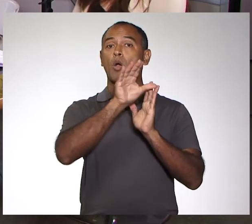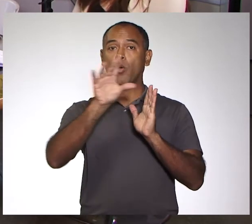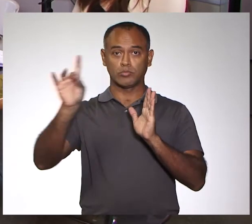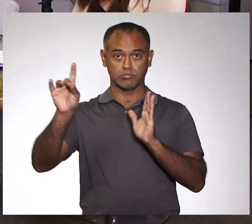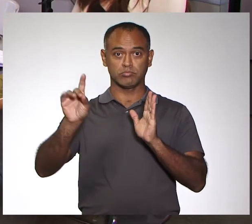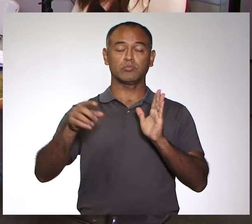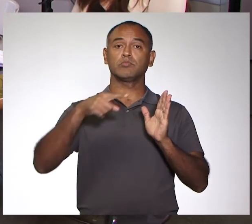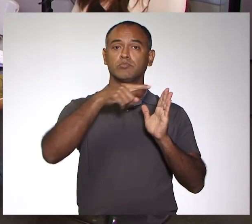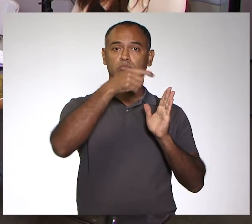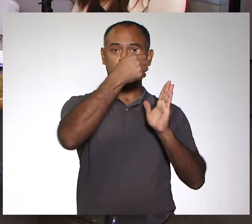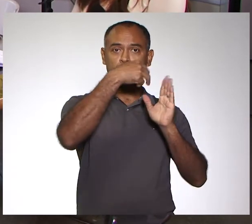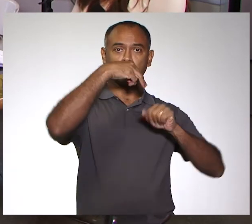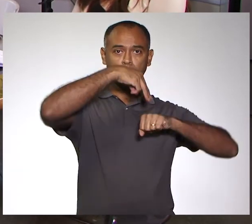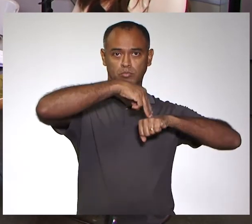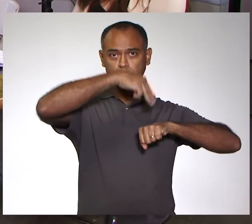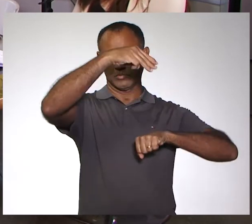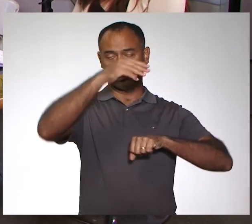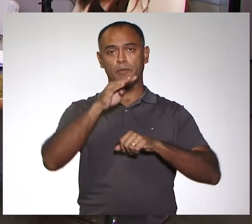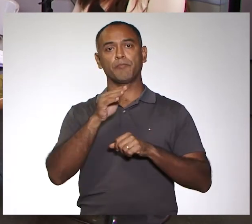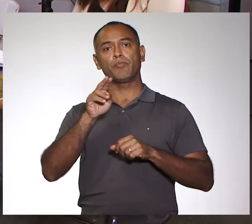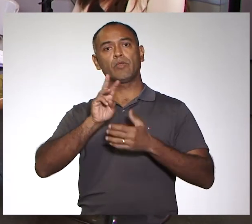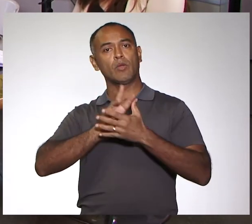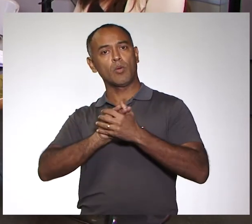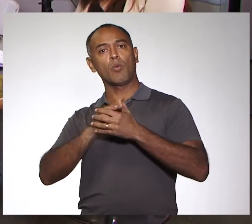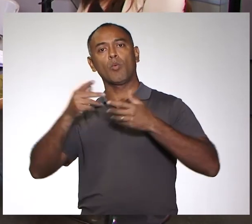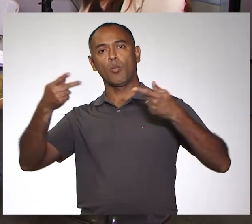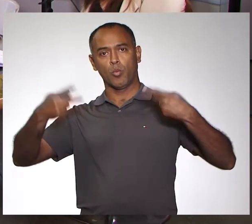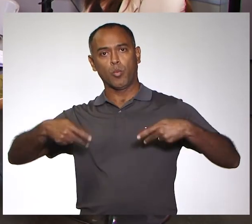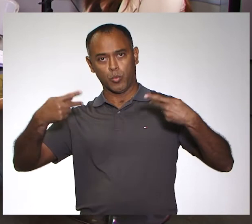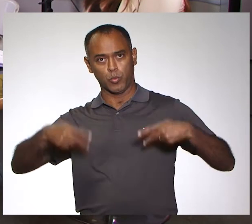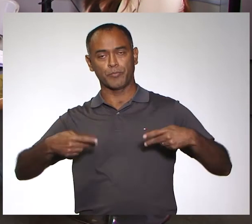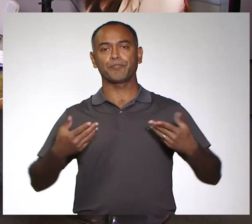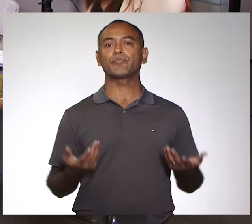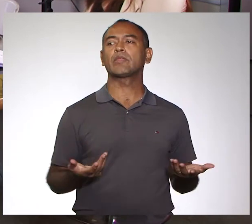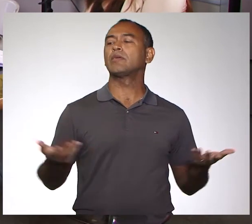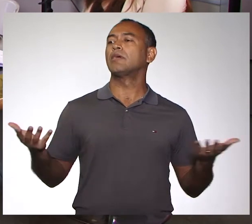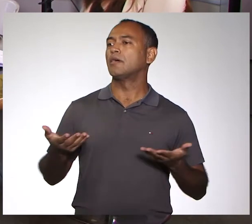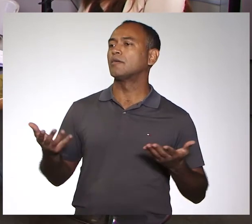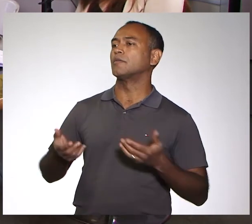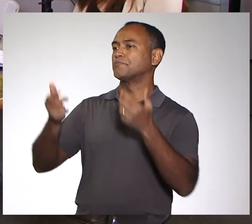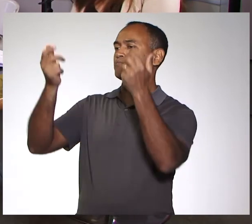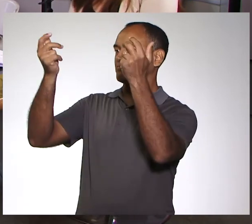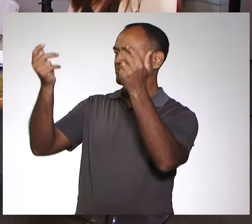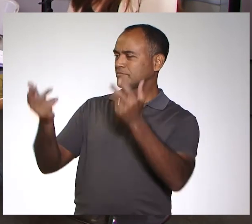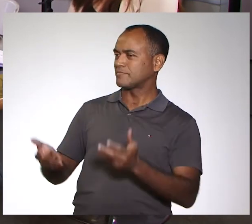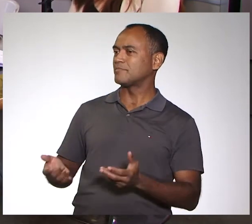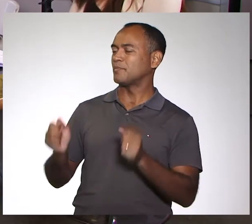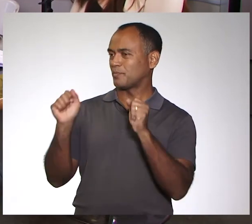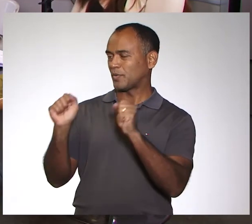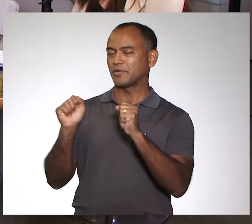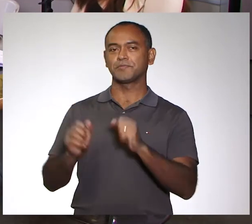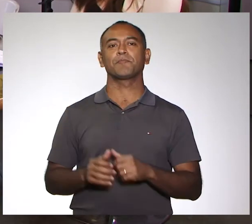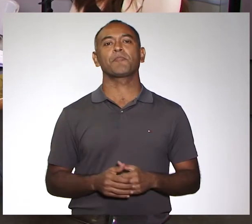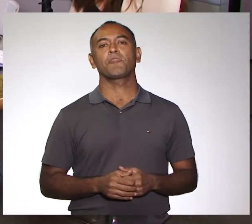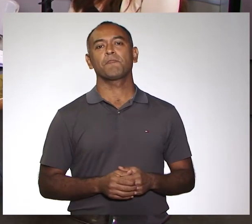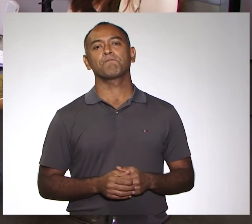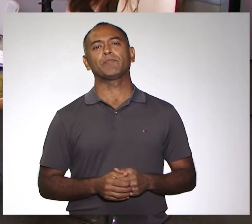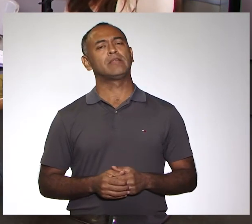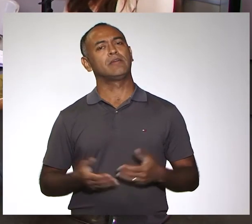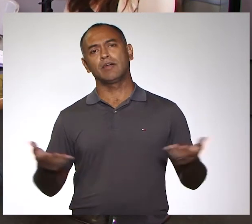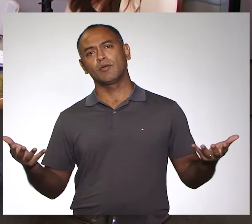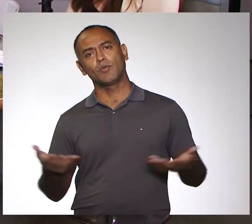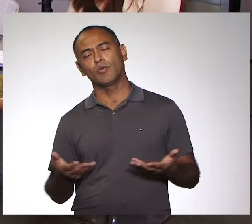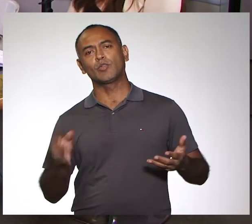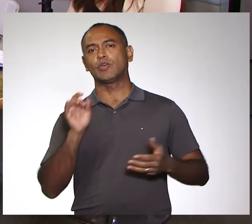Biodiversidade da UFRR. Professora, deixa o espaço aberto agora para as suas considerações. Eu só tenho